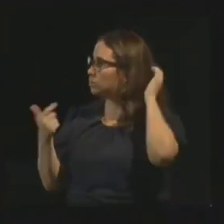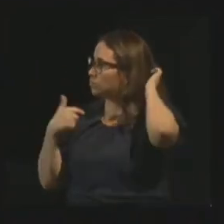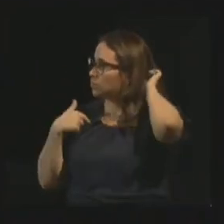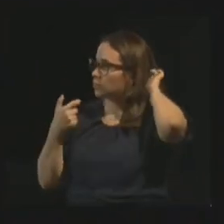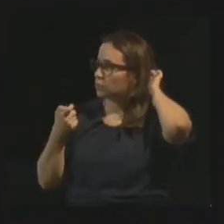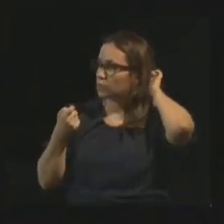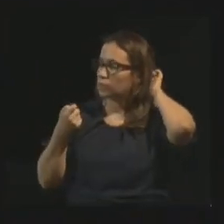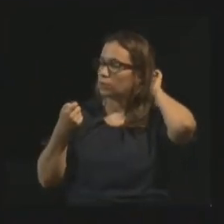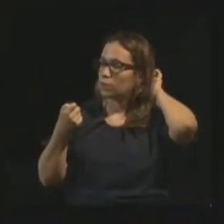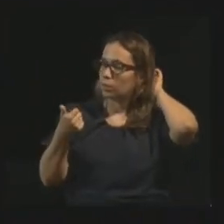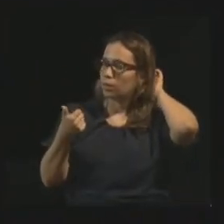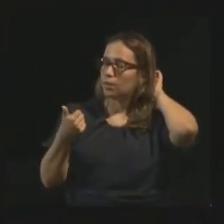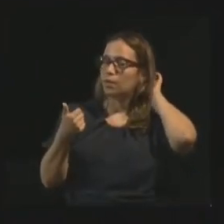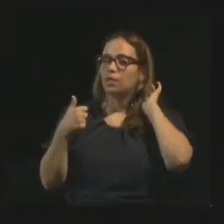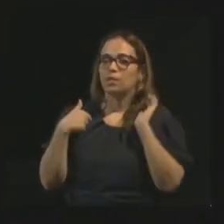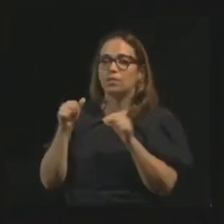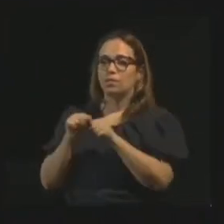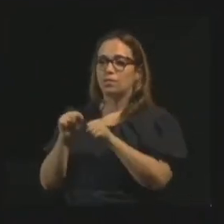uma cadeira com ele,